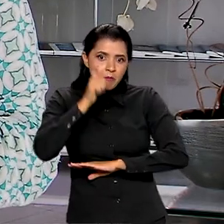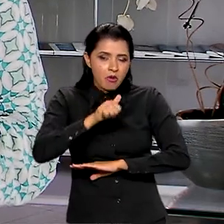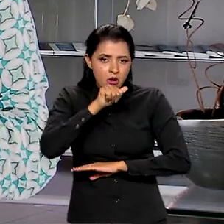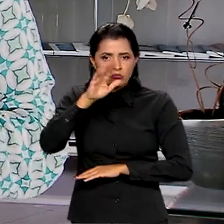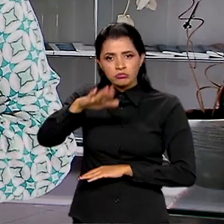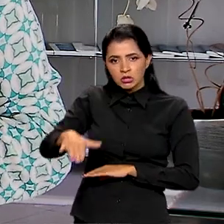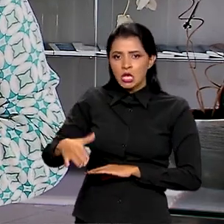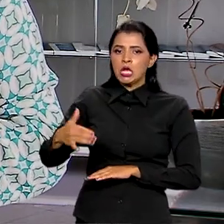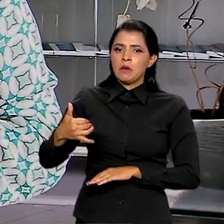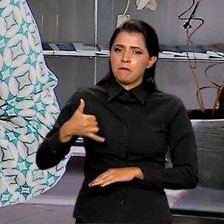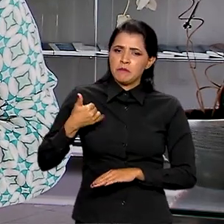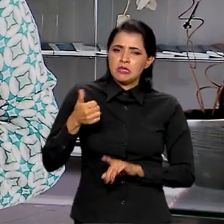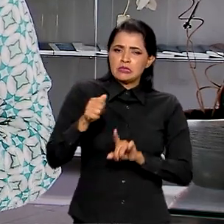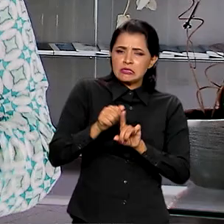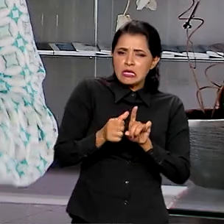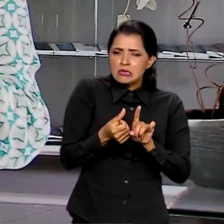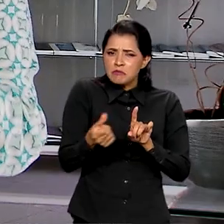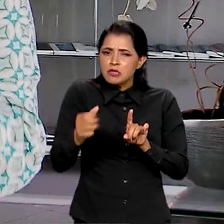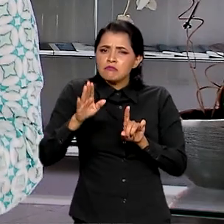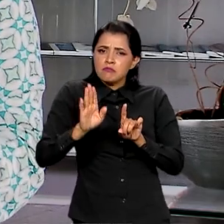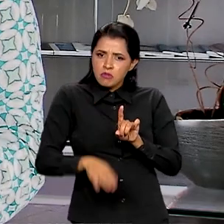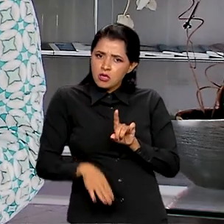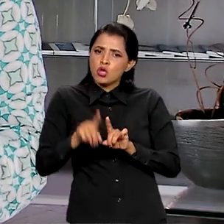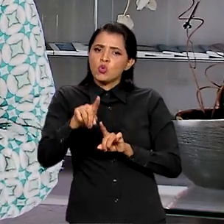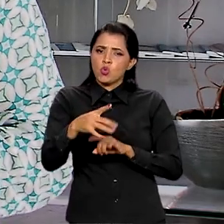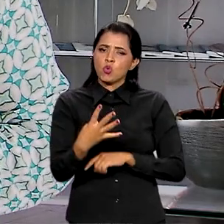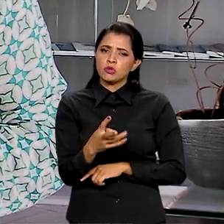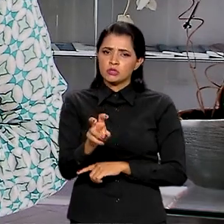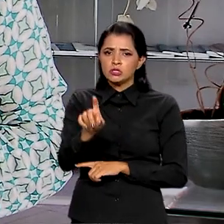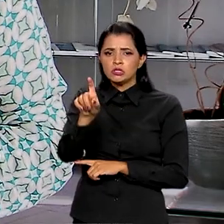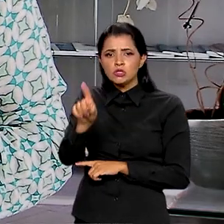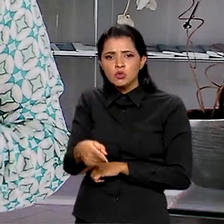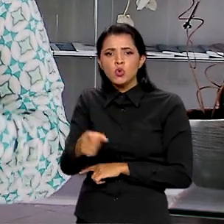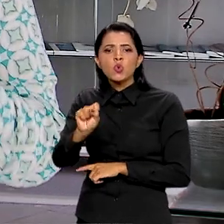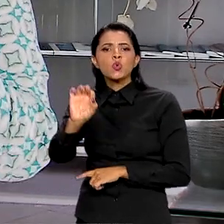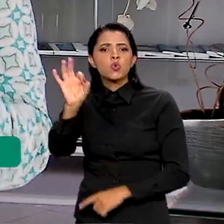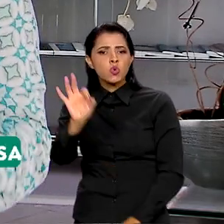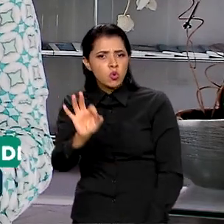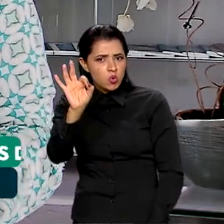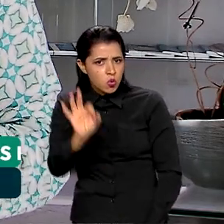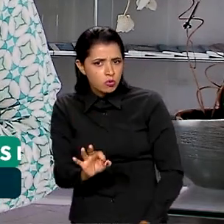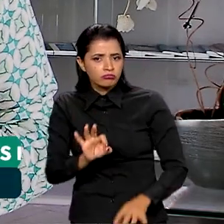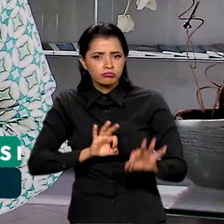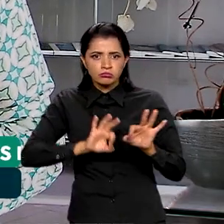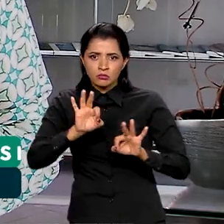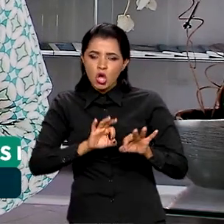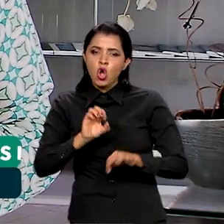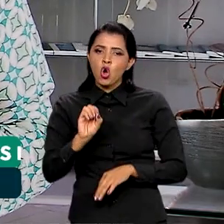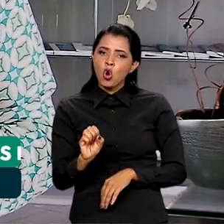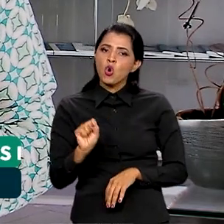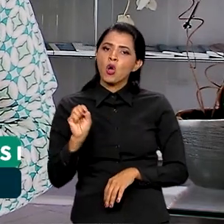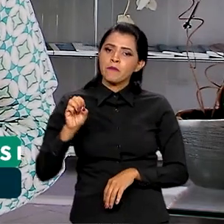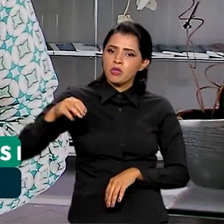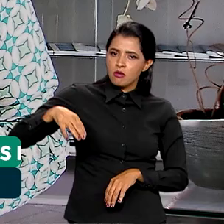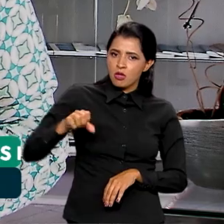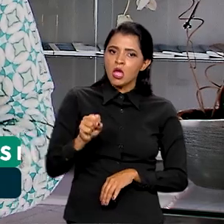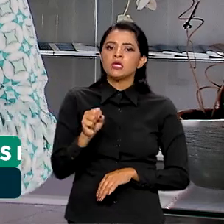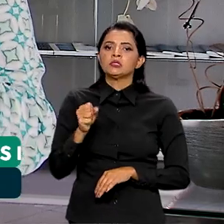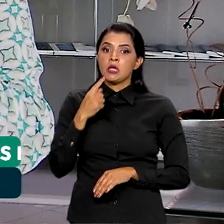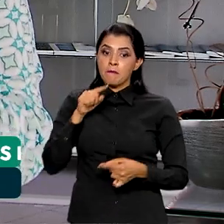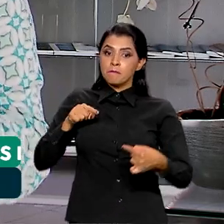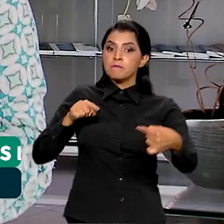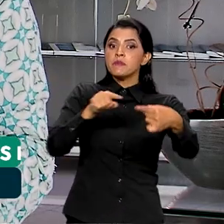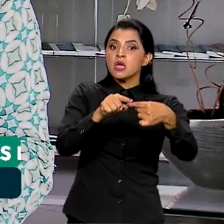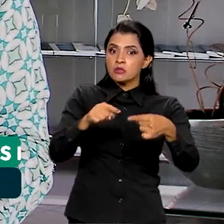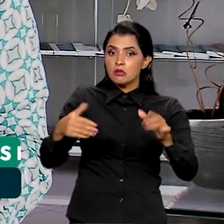com menos de seis meses no país foi de 45,8%. A Organização Mundial da Saúde estabeleceu como meta